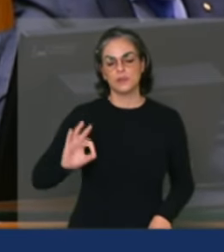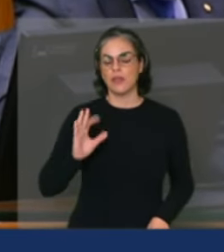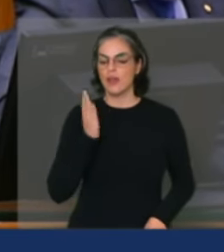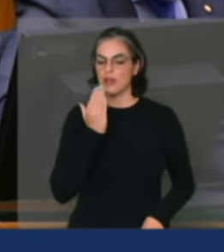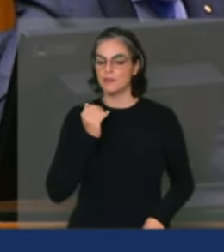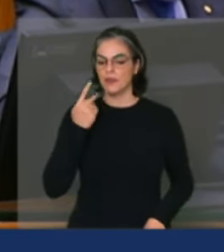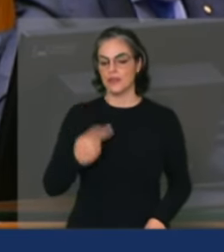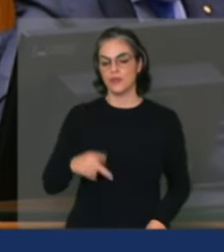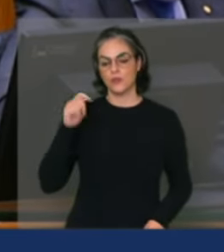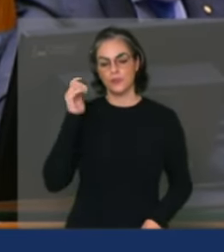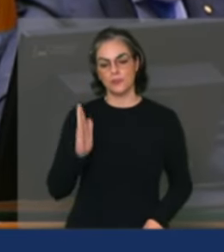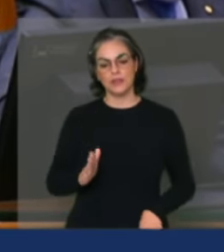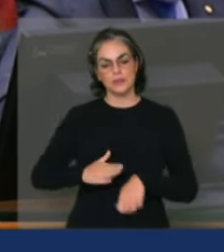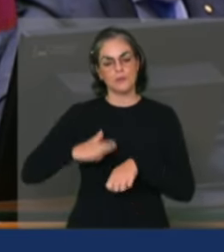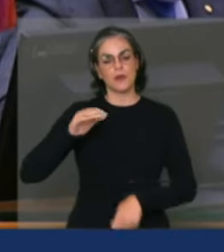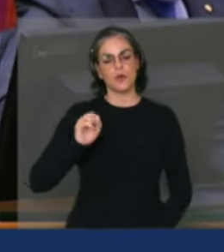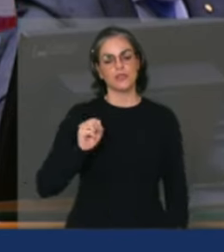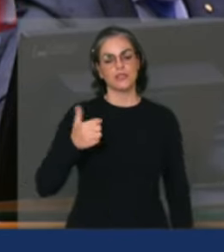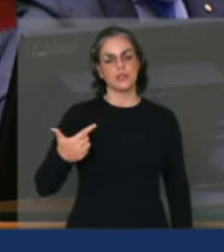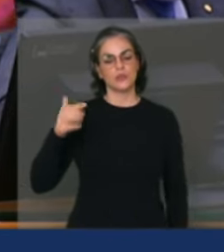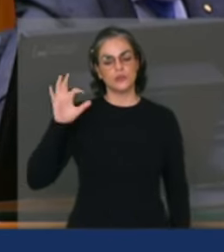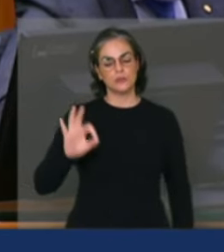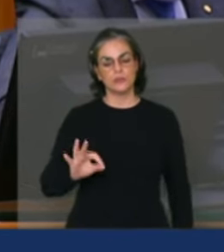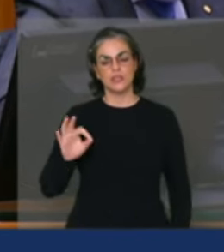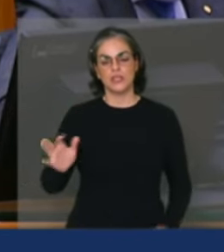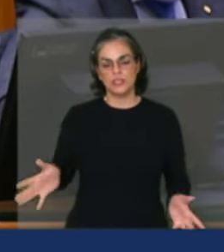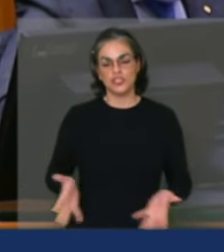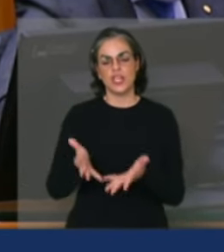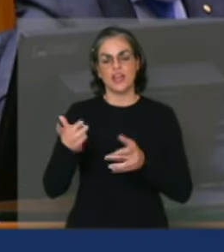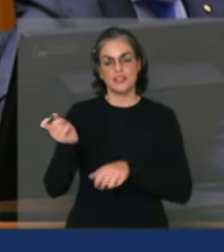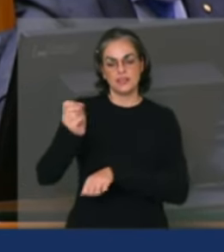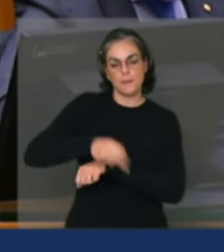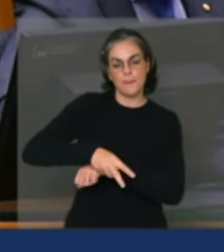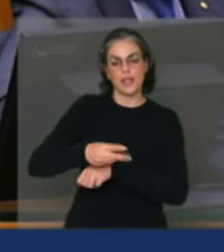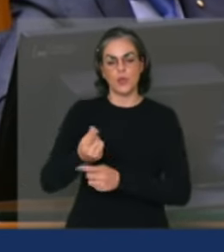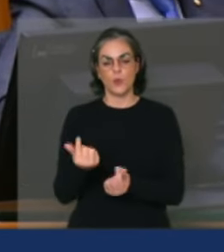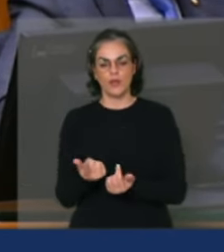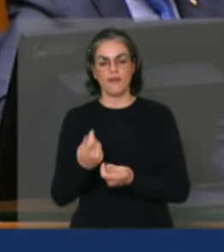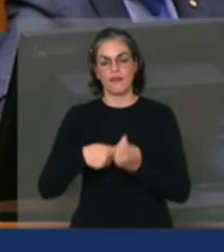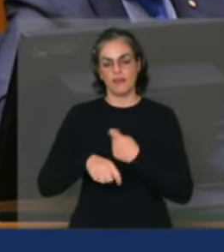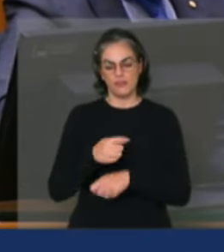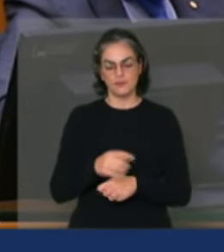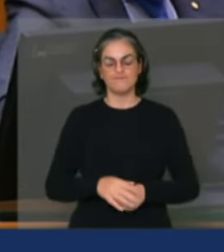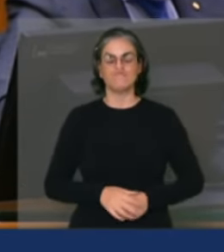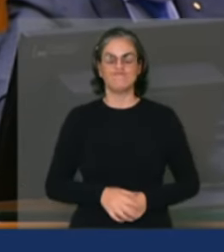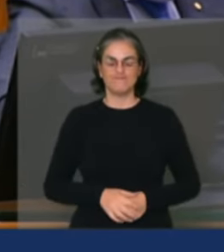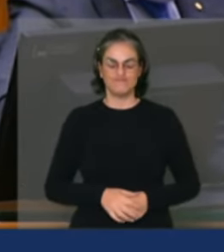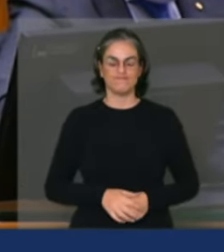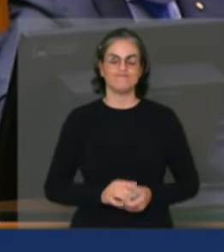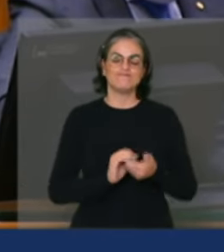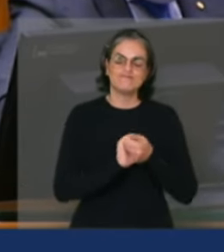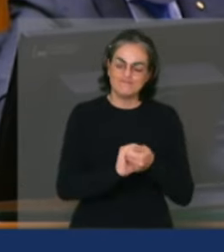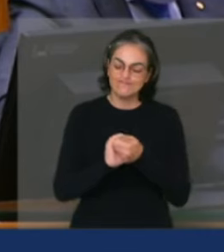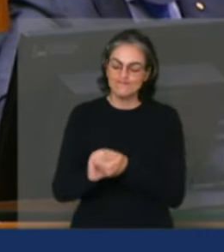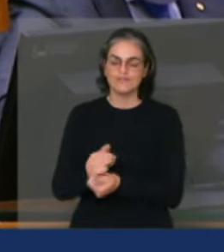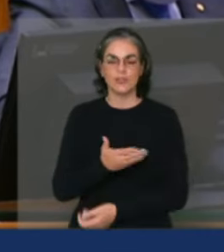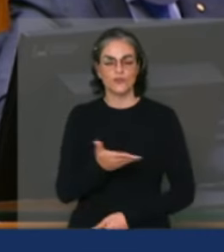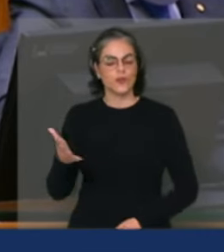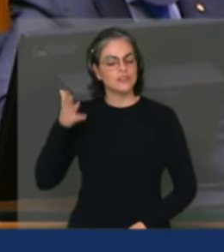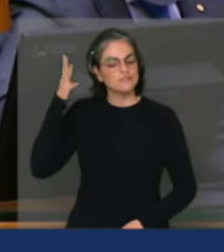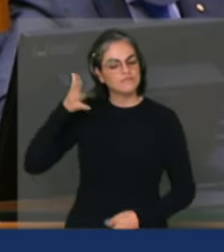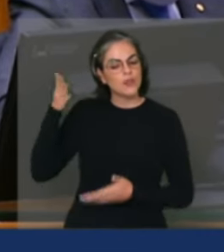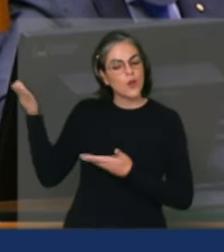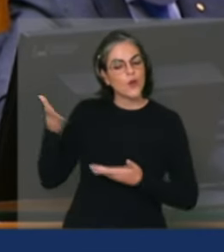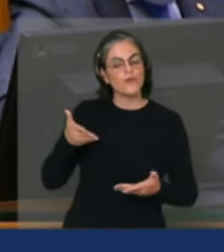mais de 82% de geração em emprego e renda. E agradecer também e cumprimentar todos os expositores que vai abrilhantar essa nossa